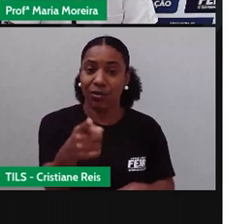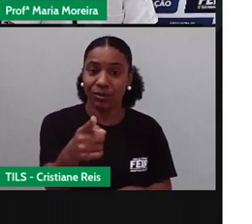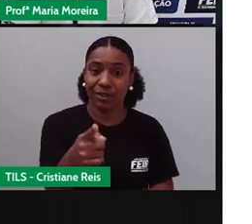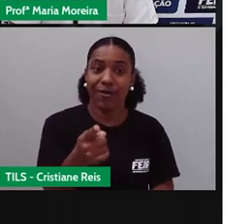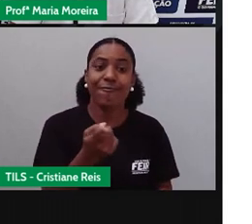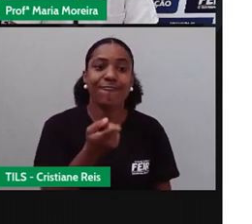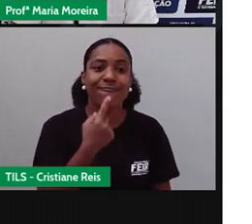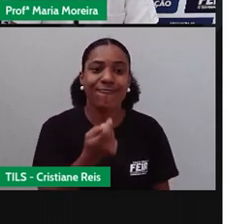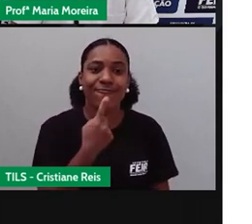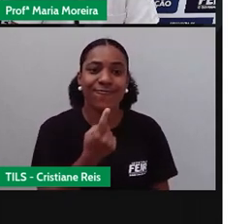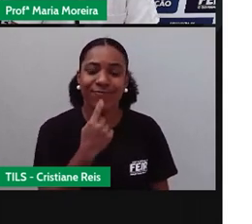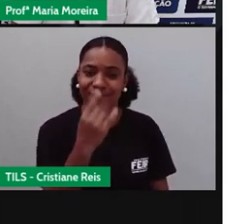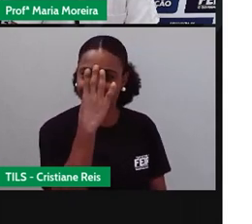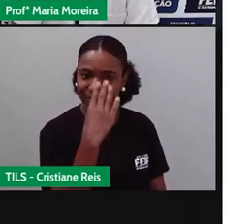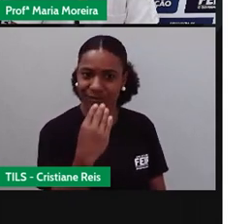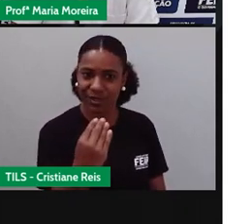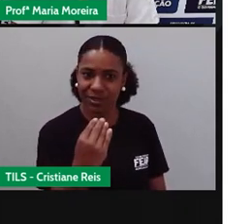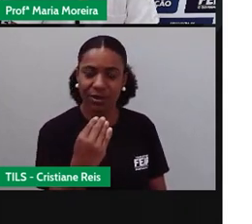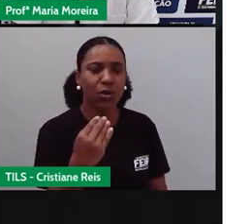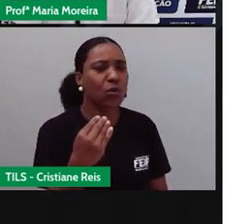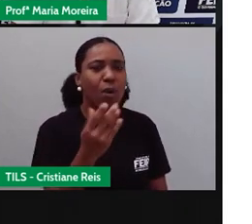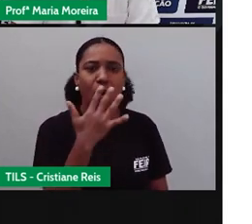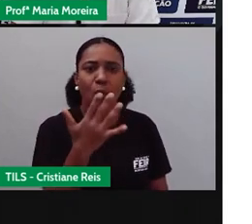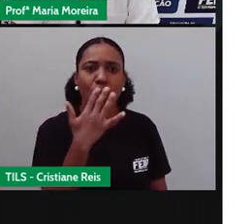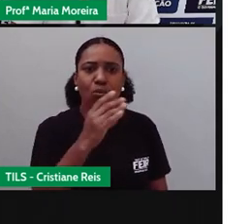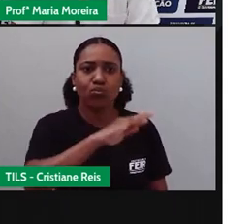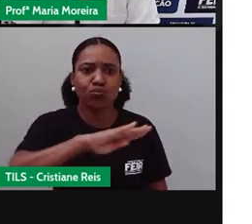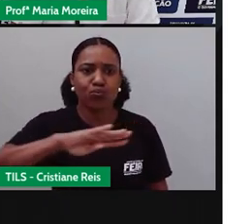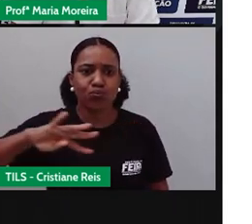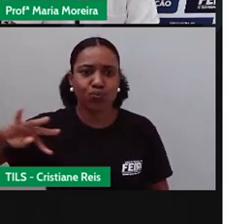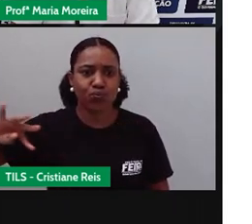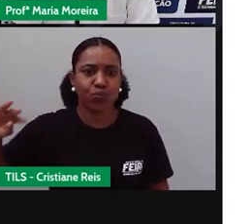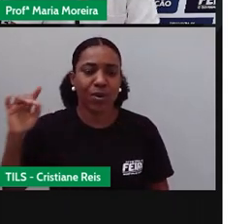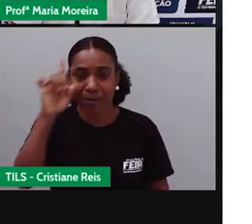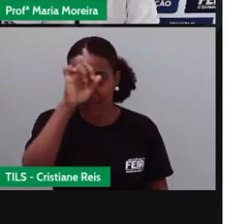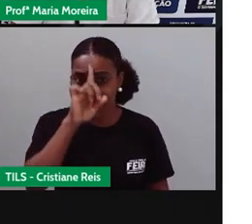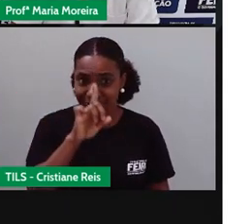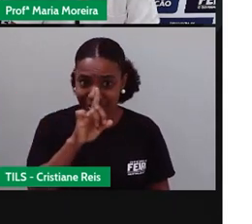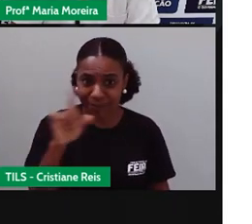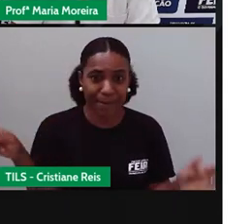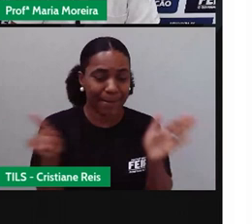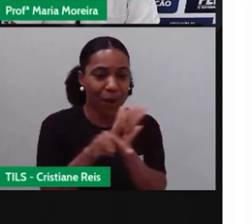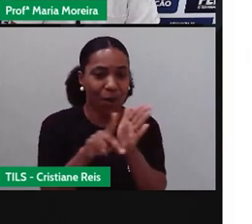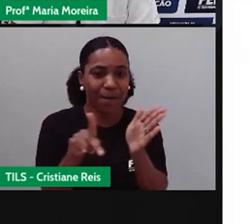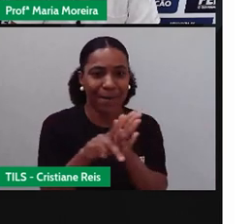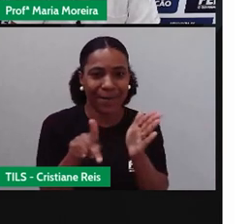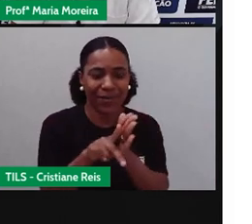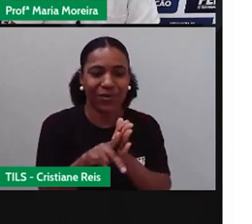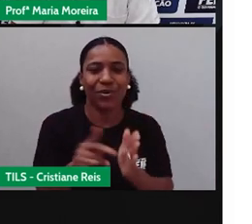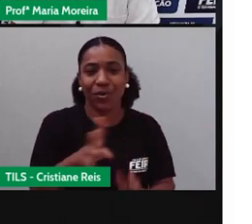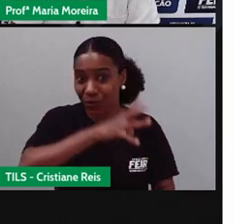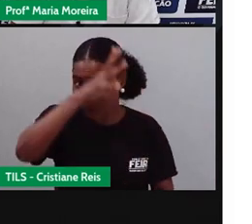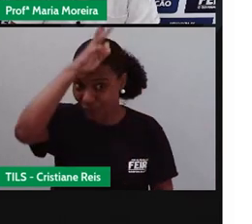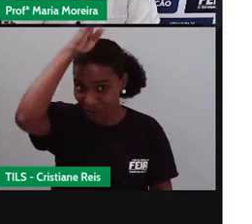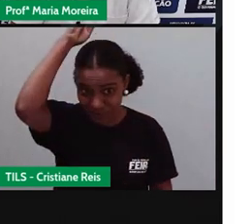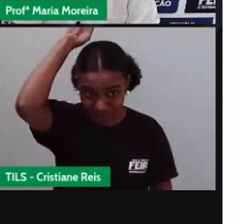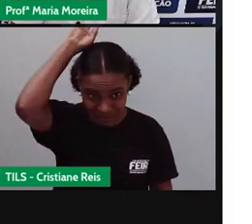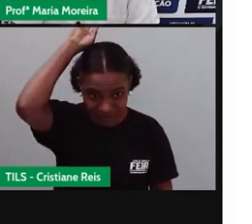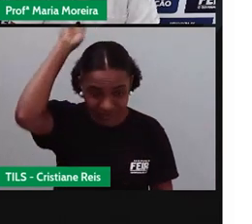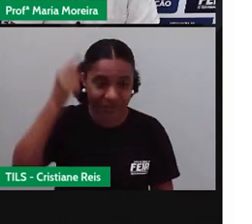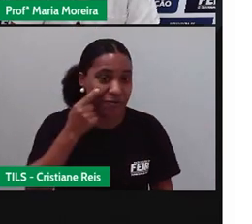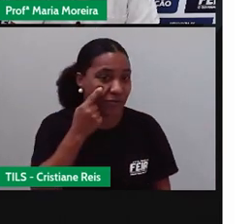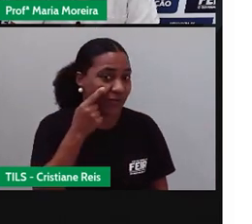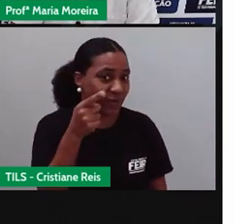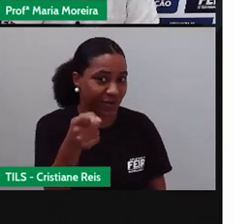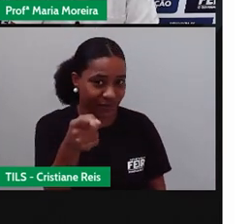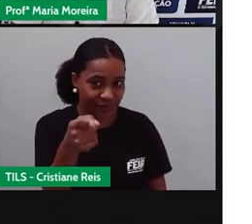faixas, o quê? Amarela. Mas por que ela é desse jeito? Para mostrar que ela é do corpo de bombeiros. E olha só o que temos aqui no